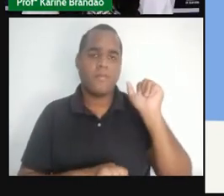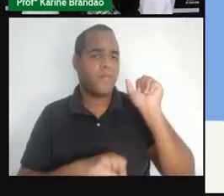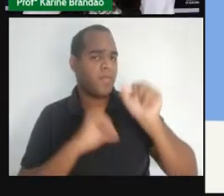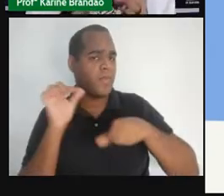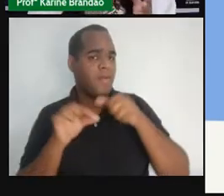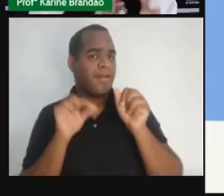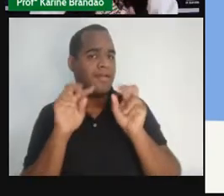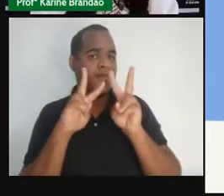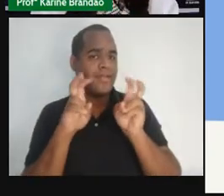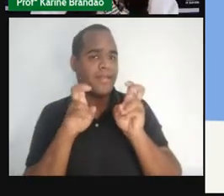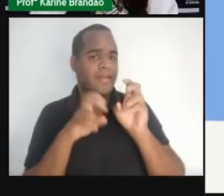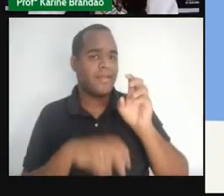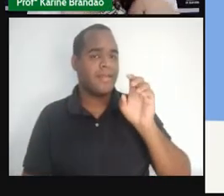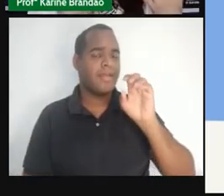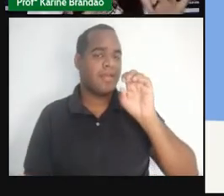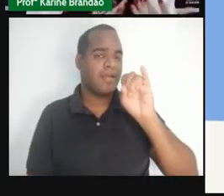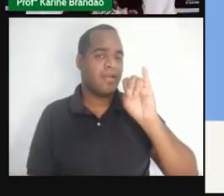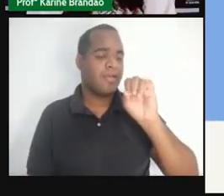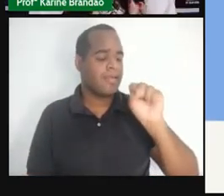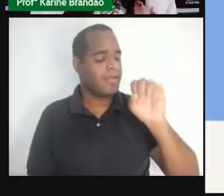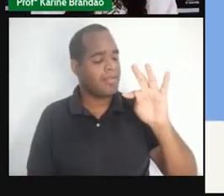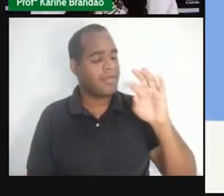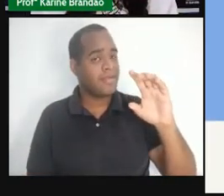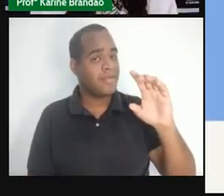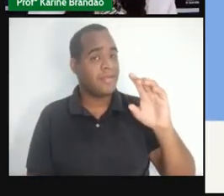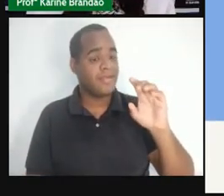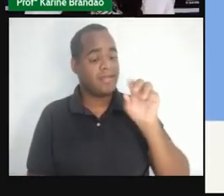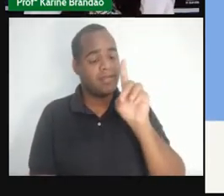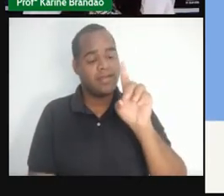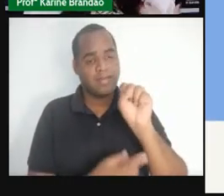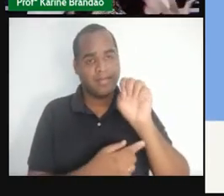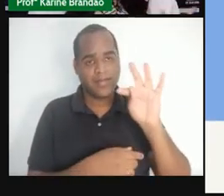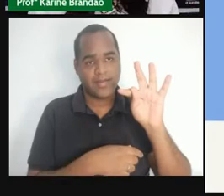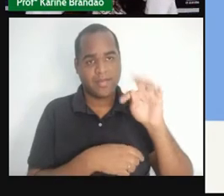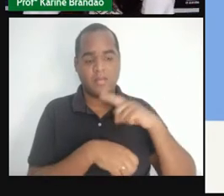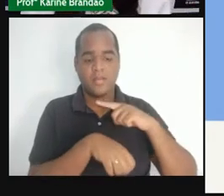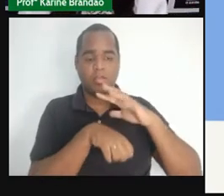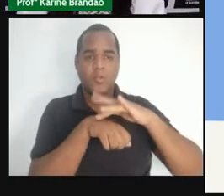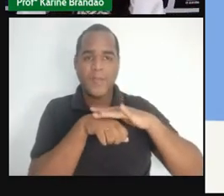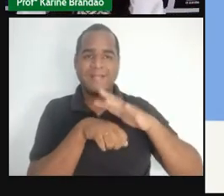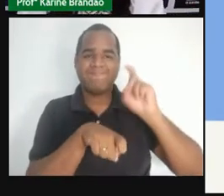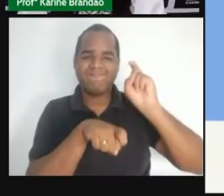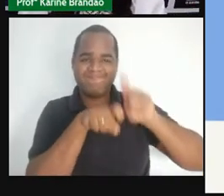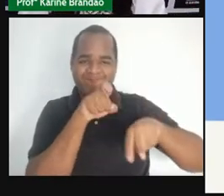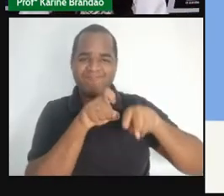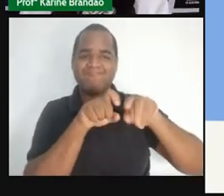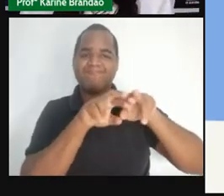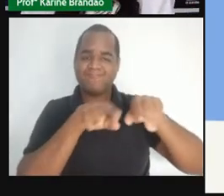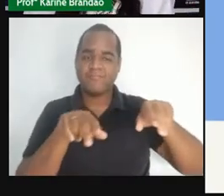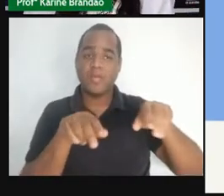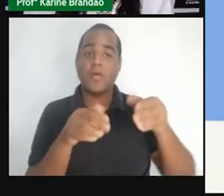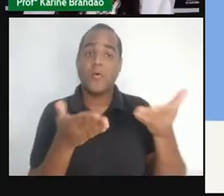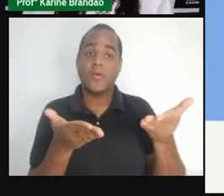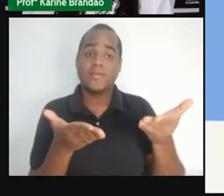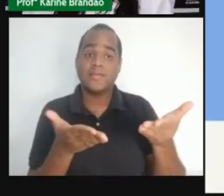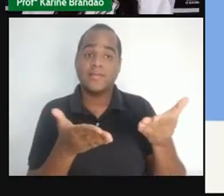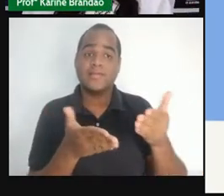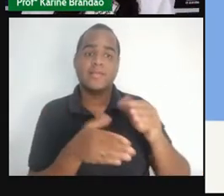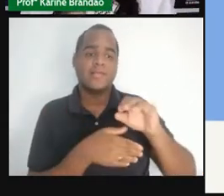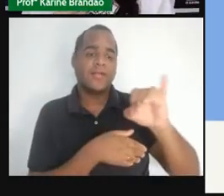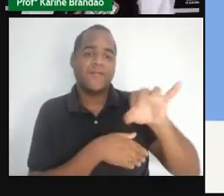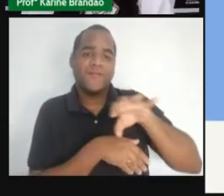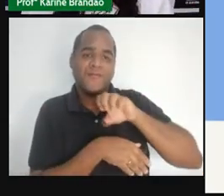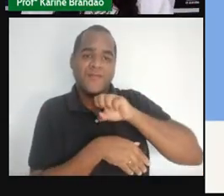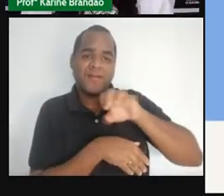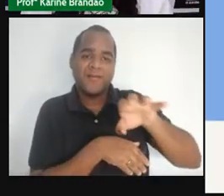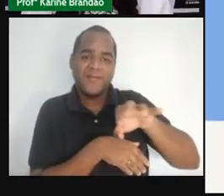termo, né? Antigamente chamávamos de DSTs, doenças sexualmente transmissíveis. Hoje nós chamamos de quê?